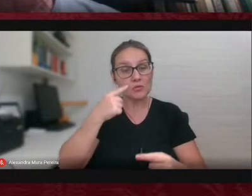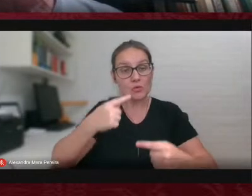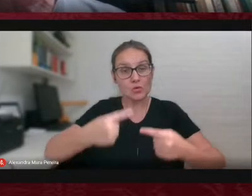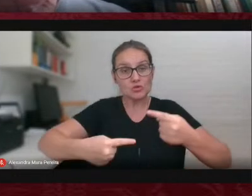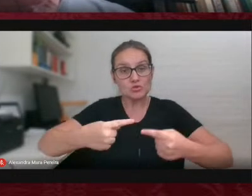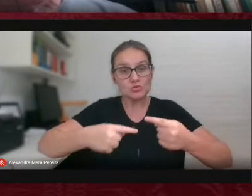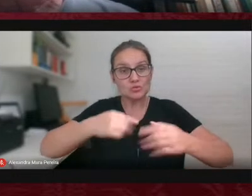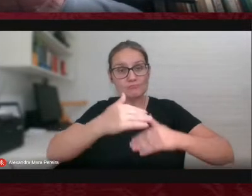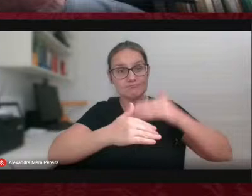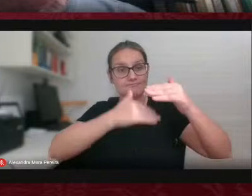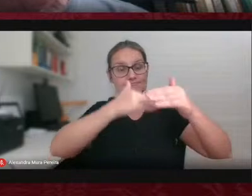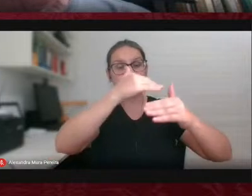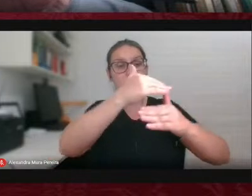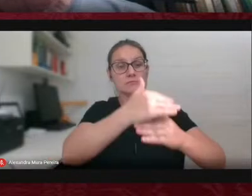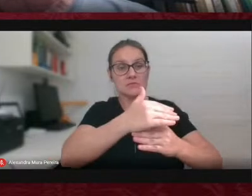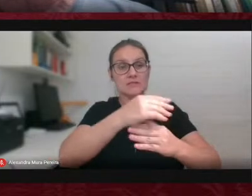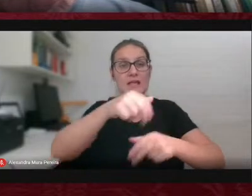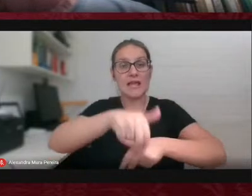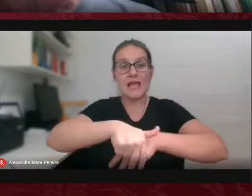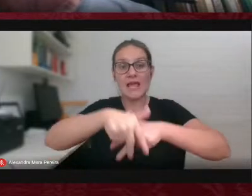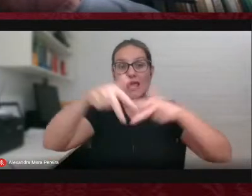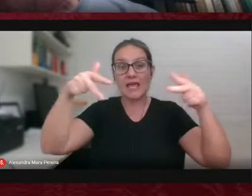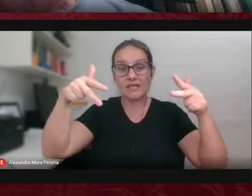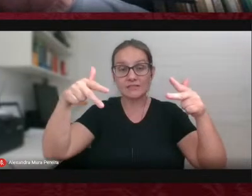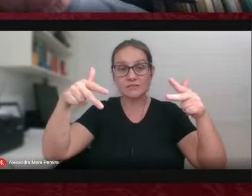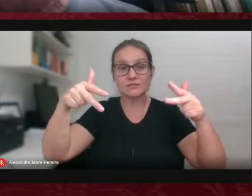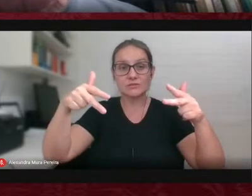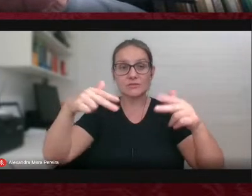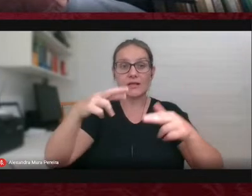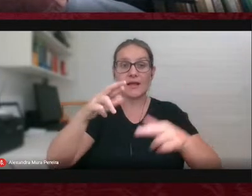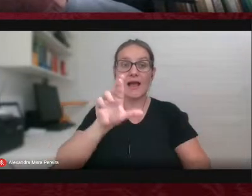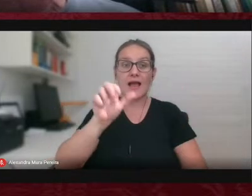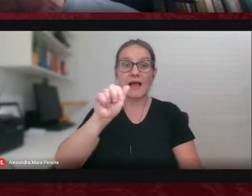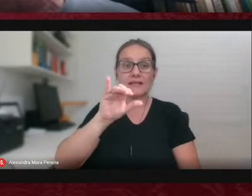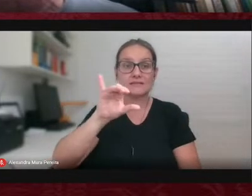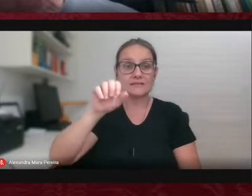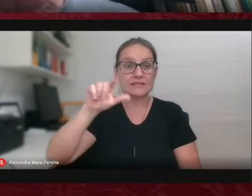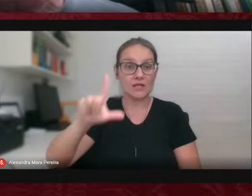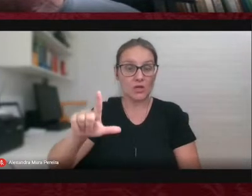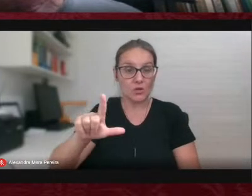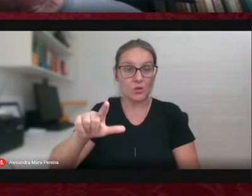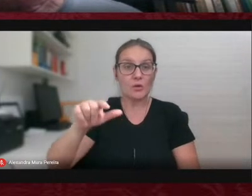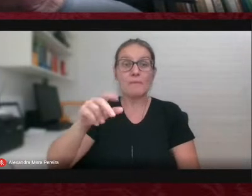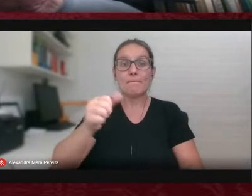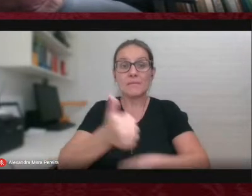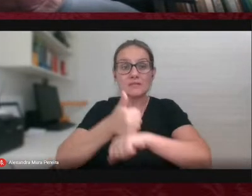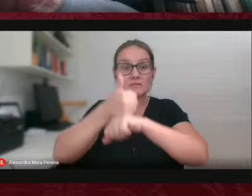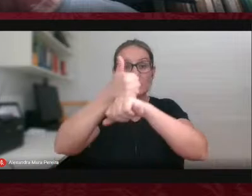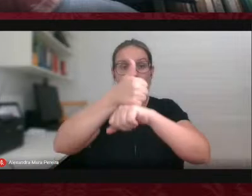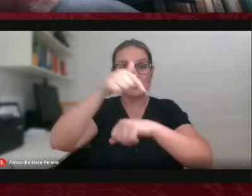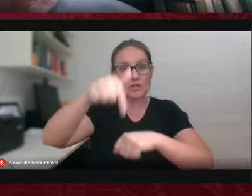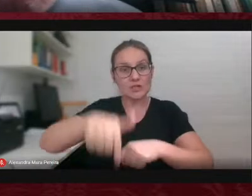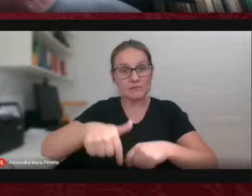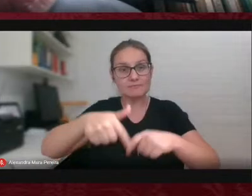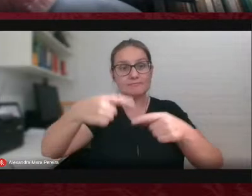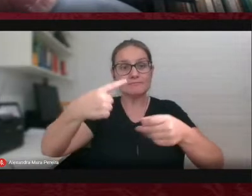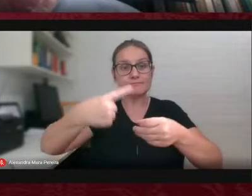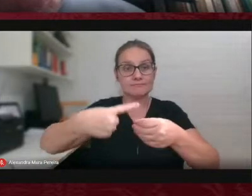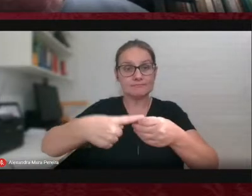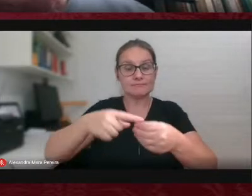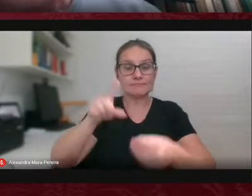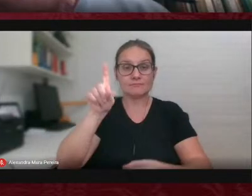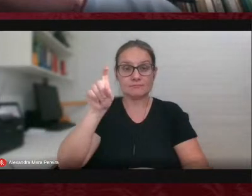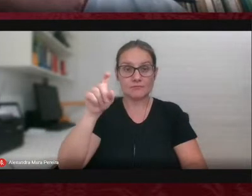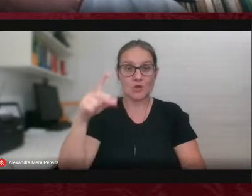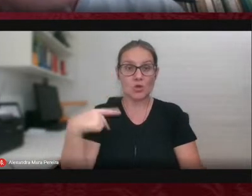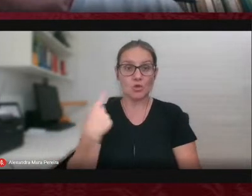ambientais que envolvem os povos indígenas de Mato Grosso do Sul, em especial a terra indígena de Dourados. Ora, o nosso município,